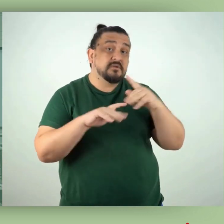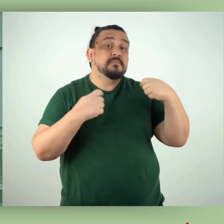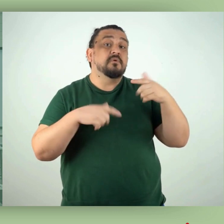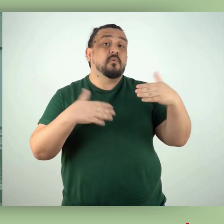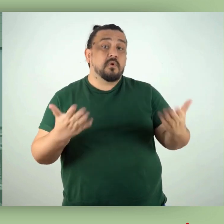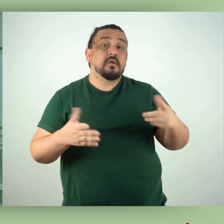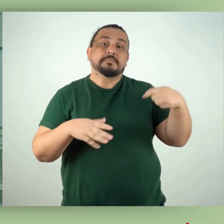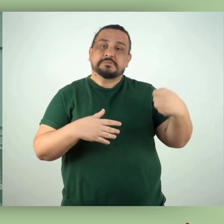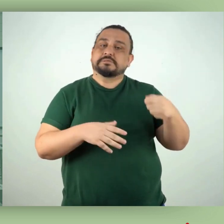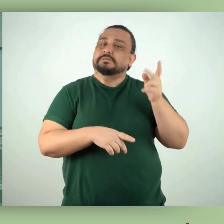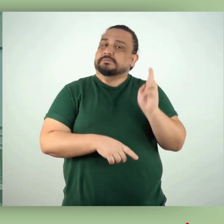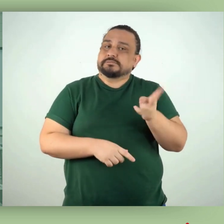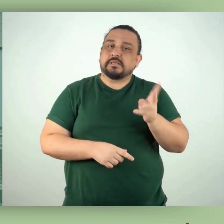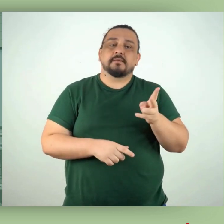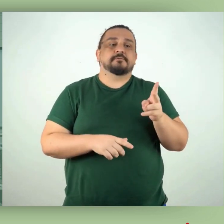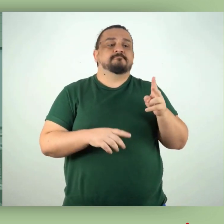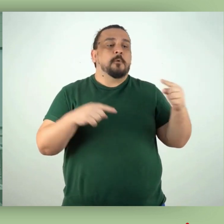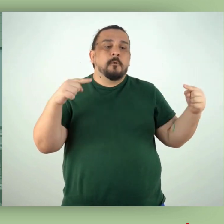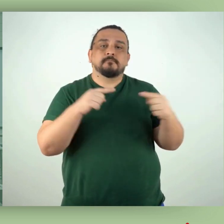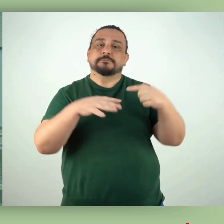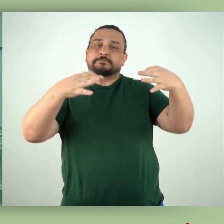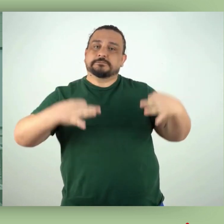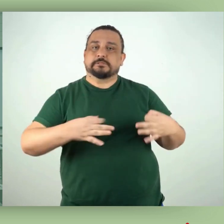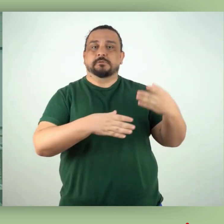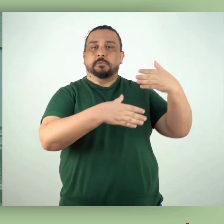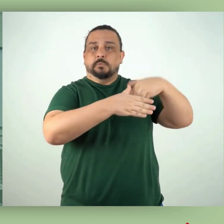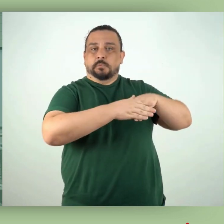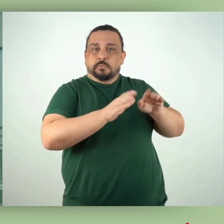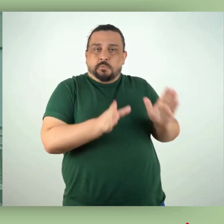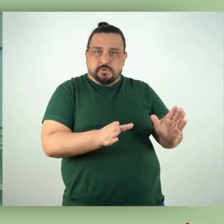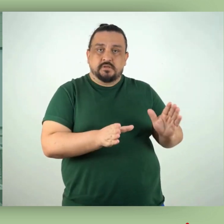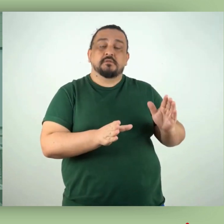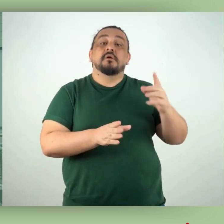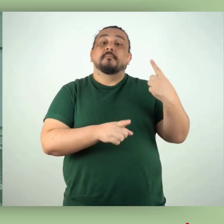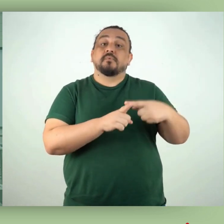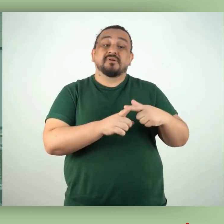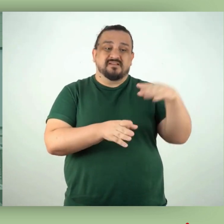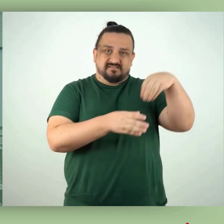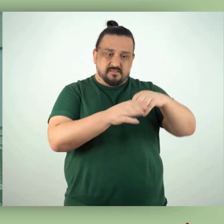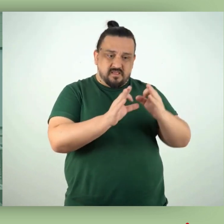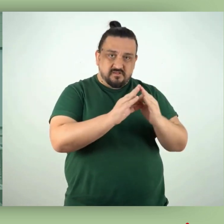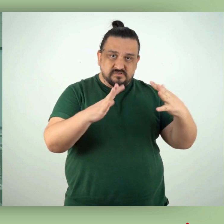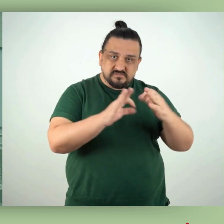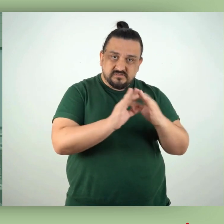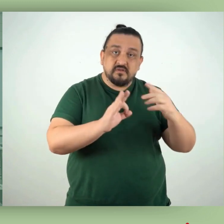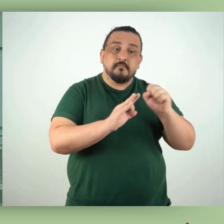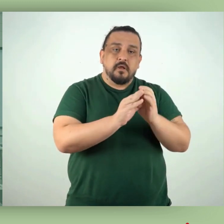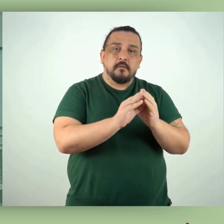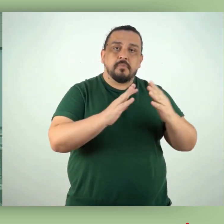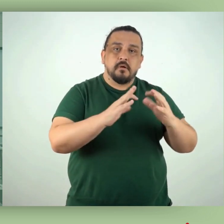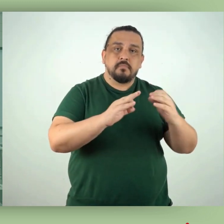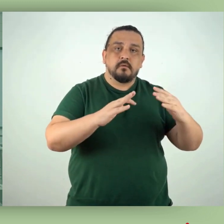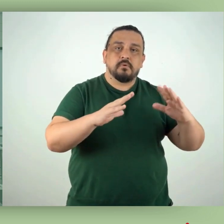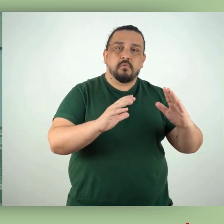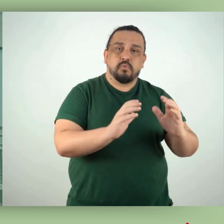radioativos devem ser armazenados em condições adequadas para o decaimento do elemento radioativo, podendo ser